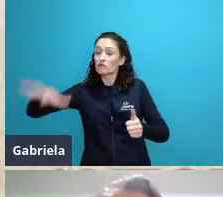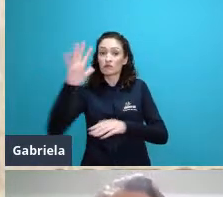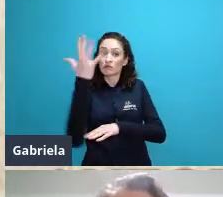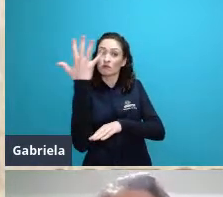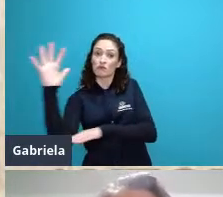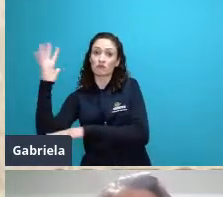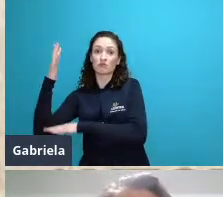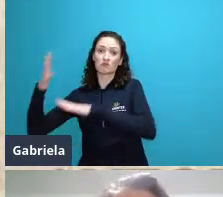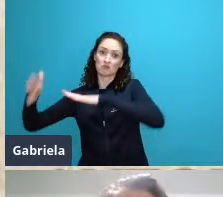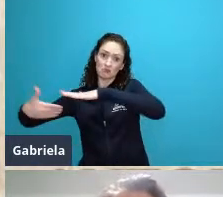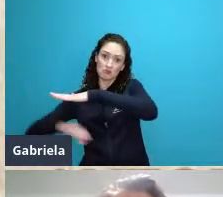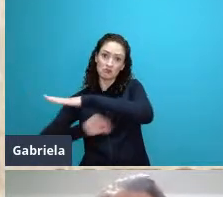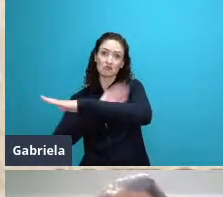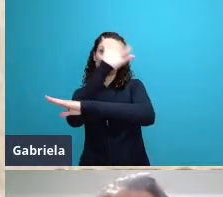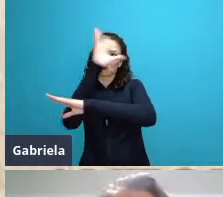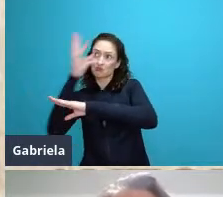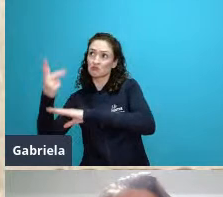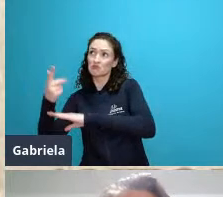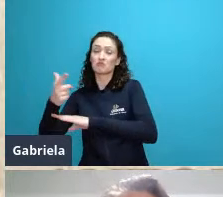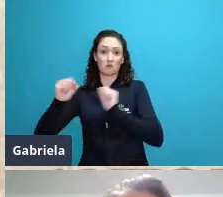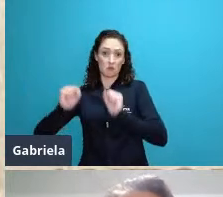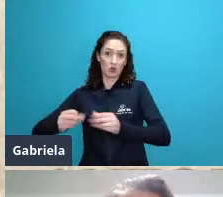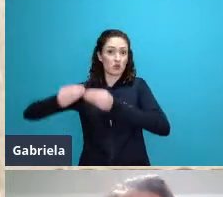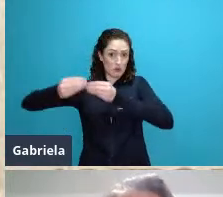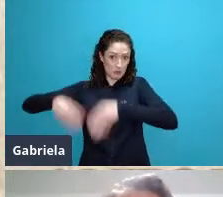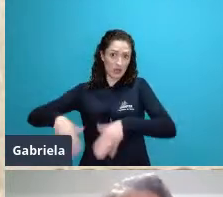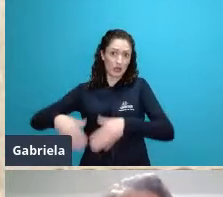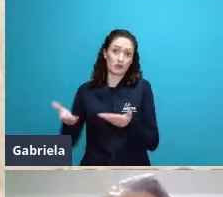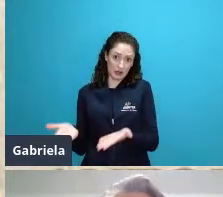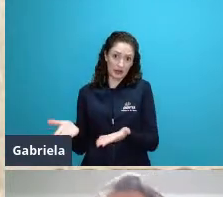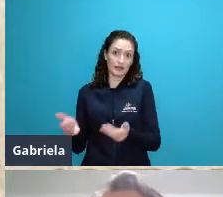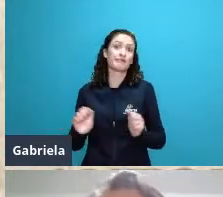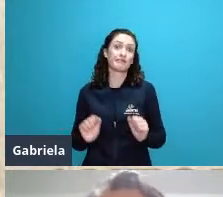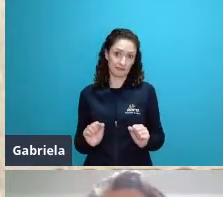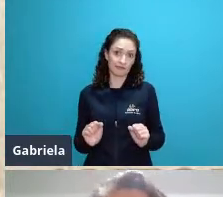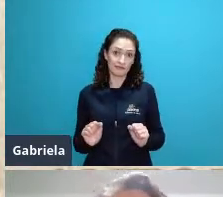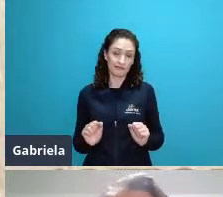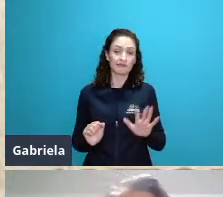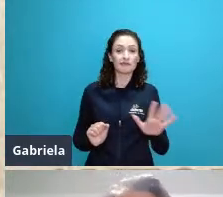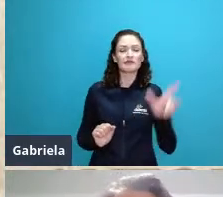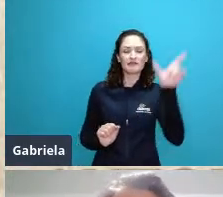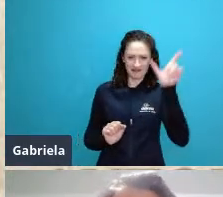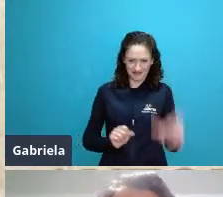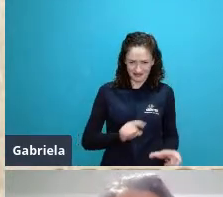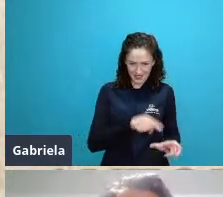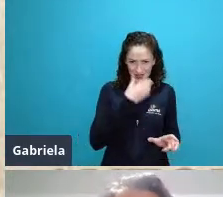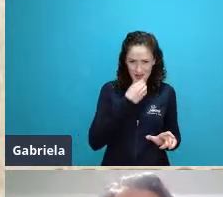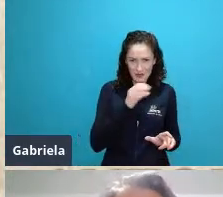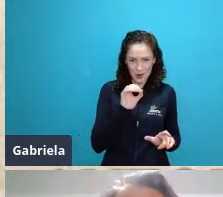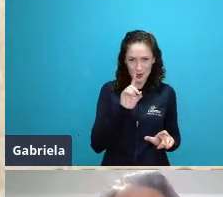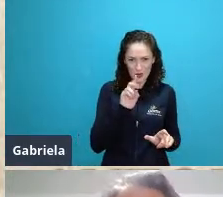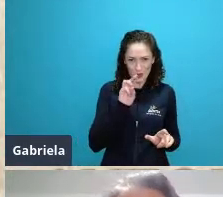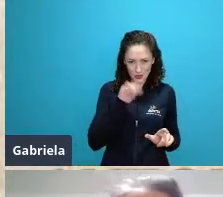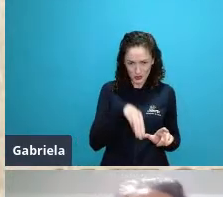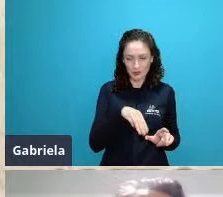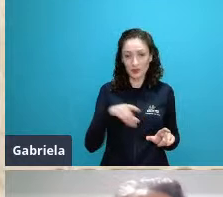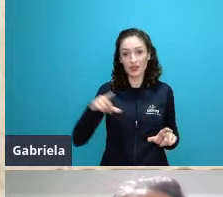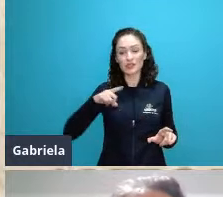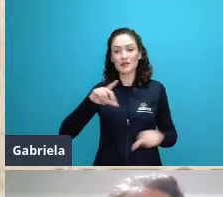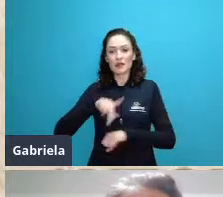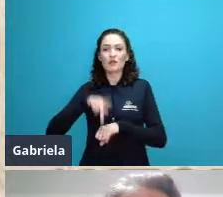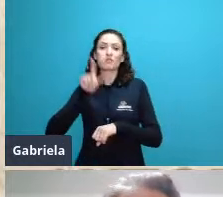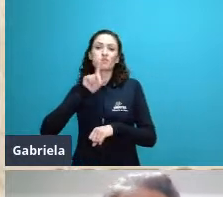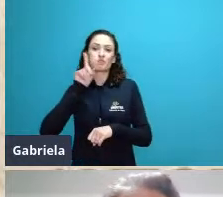ele recebeu daquela agência de energia atômica dos Estados Unidos um financiamento gigantesco para conduzir